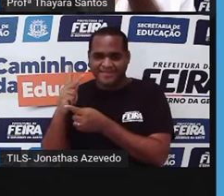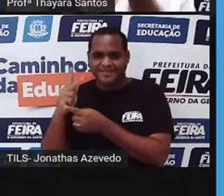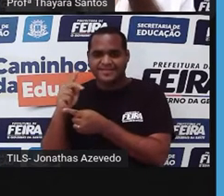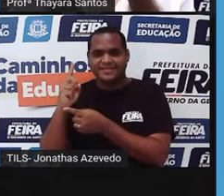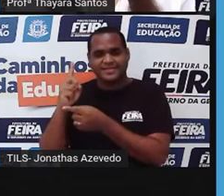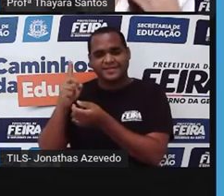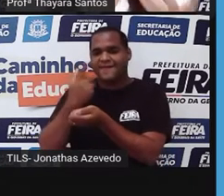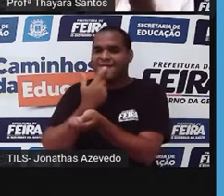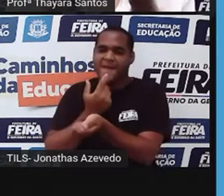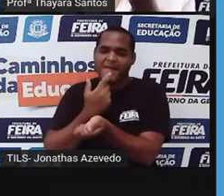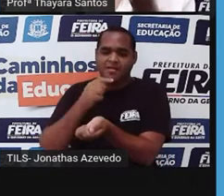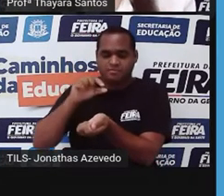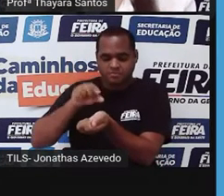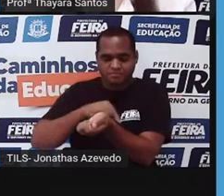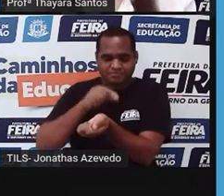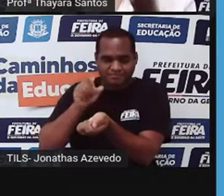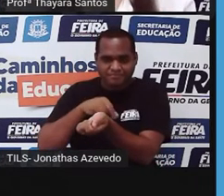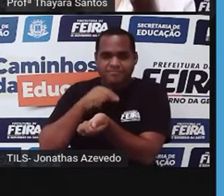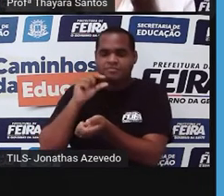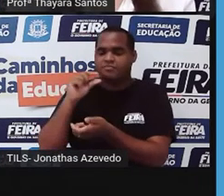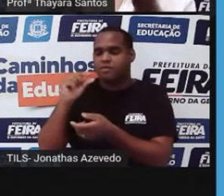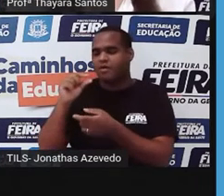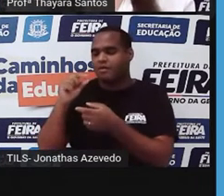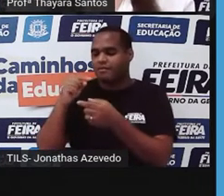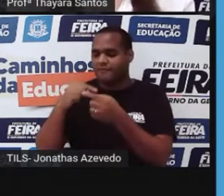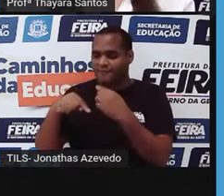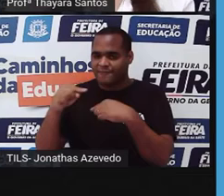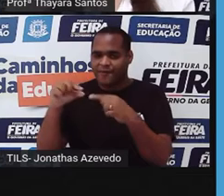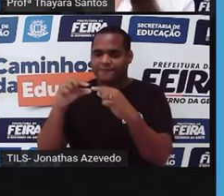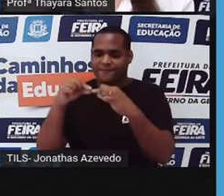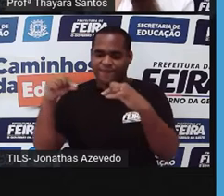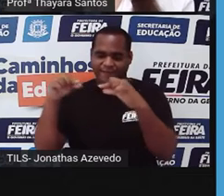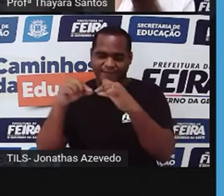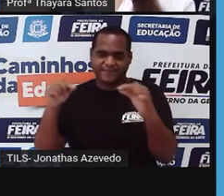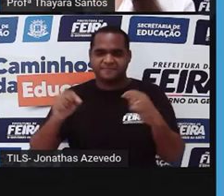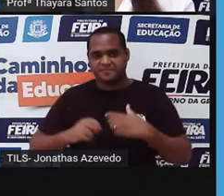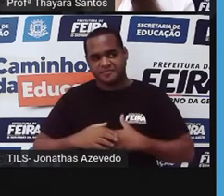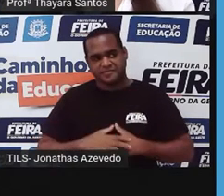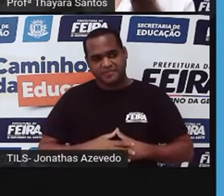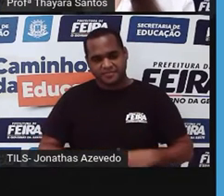falciforme porque essas hemácias têm formato de foice, tá?